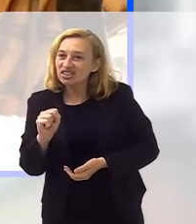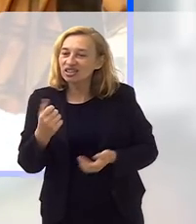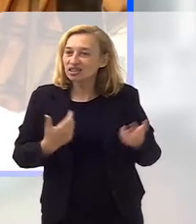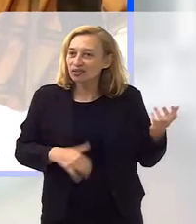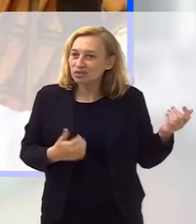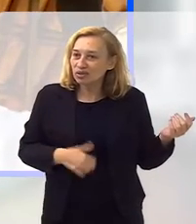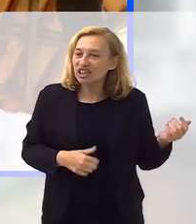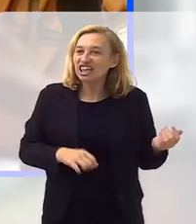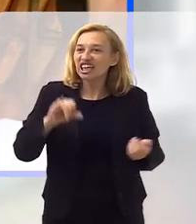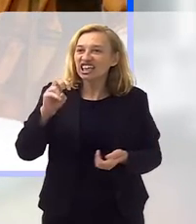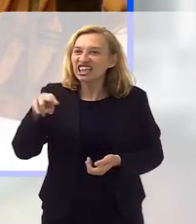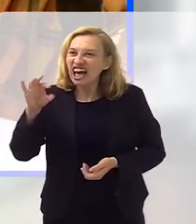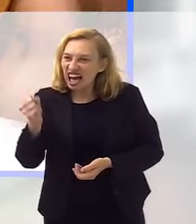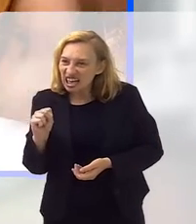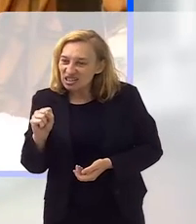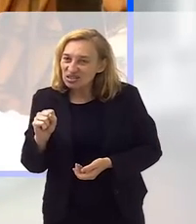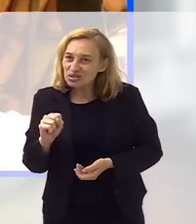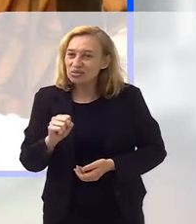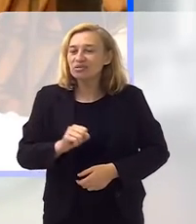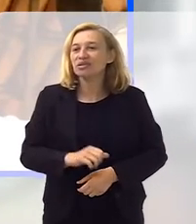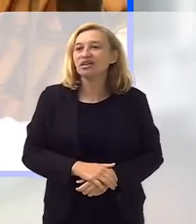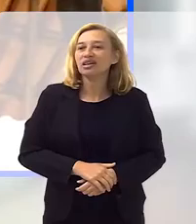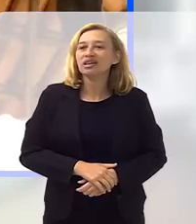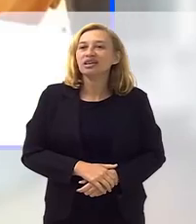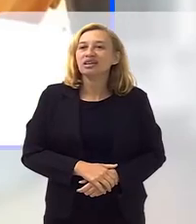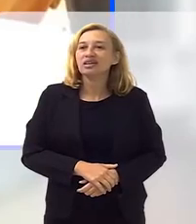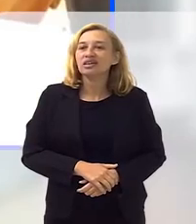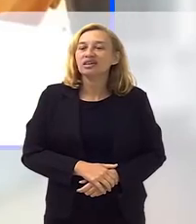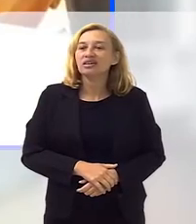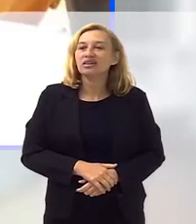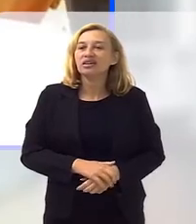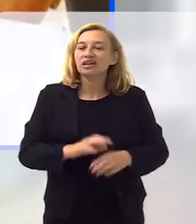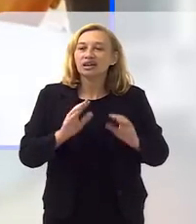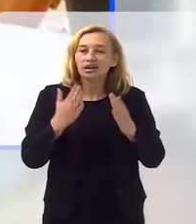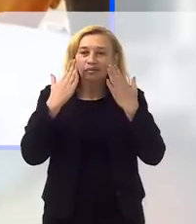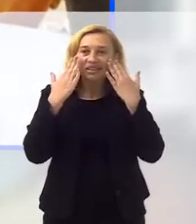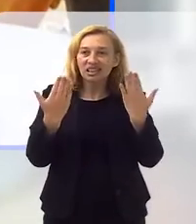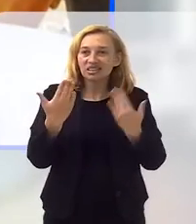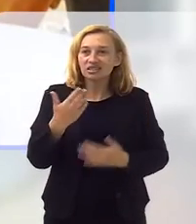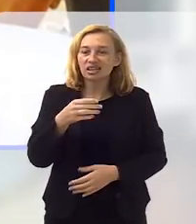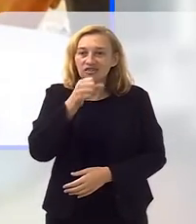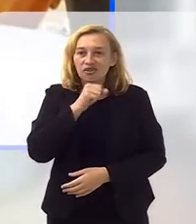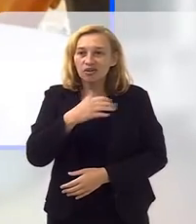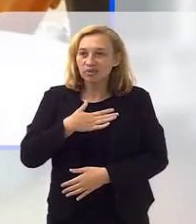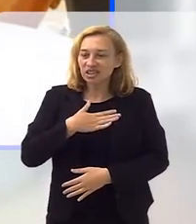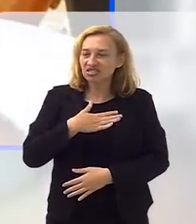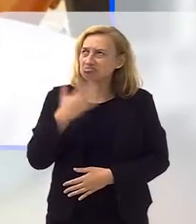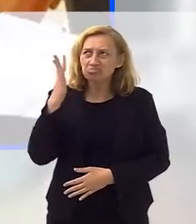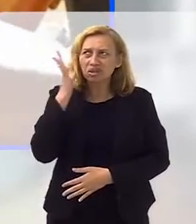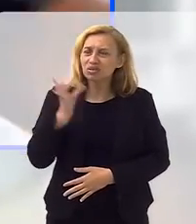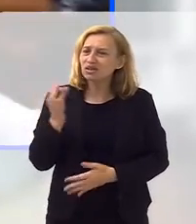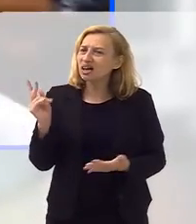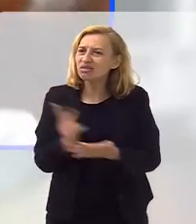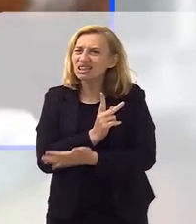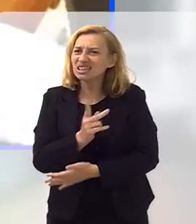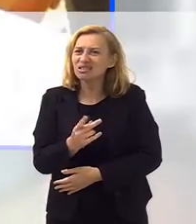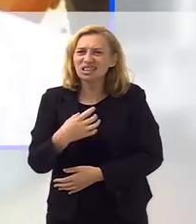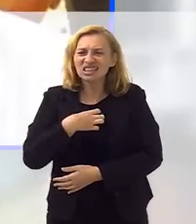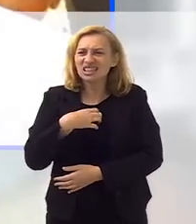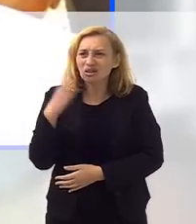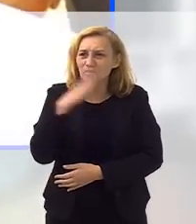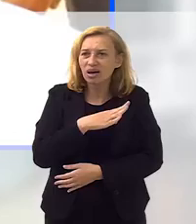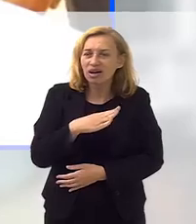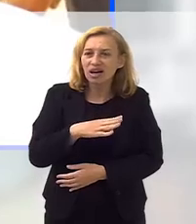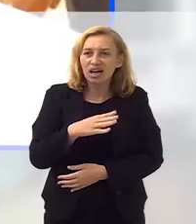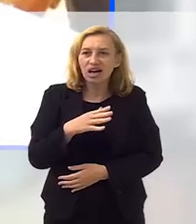estava tocando, era até o Inácio Rios, filho do Zé Catimba, foi a apresentação da minha avó, ele, não sei o que aconteceu, ele passou